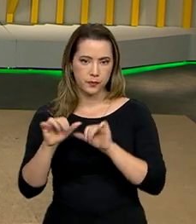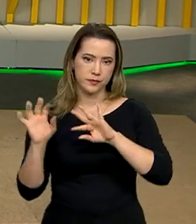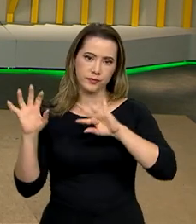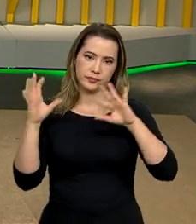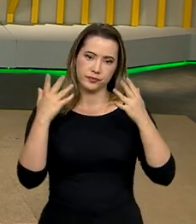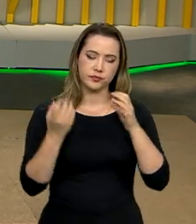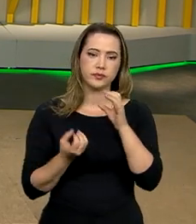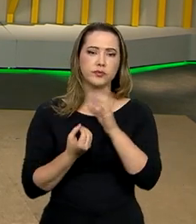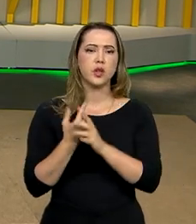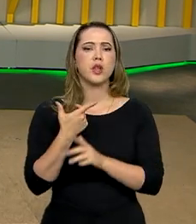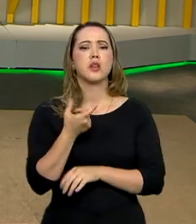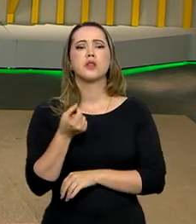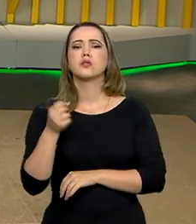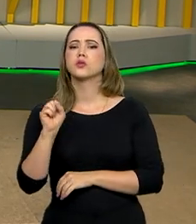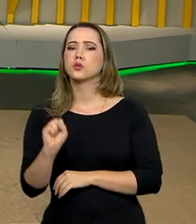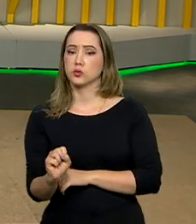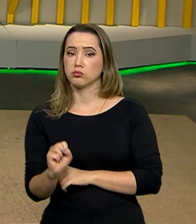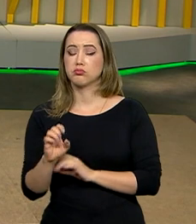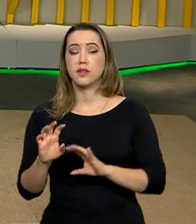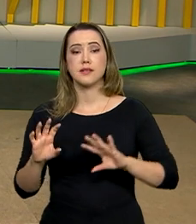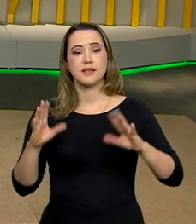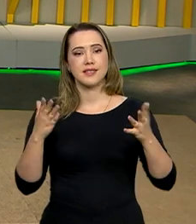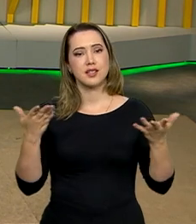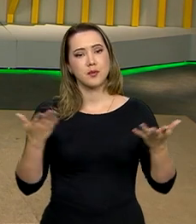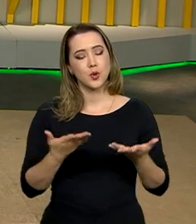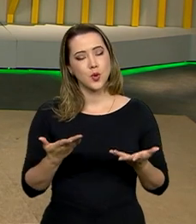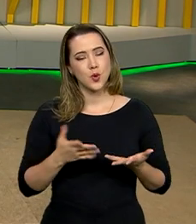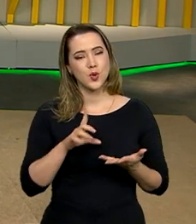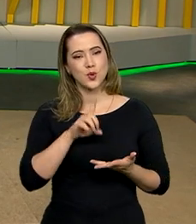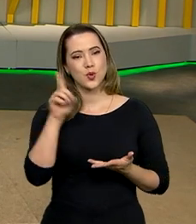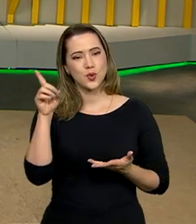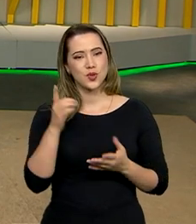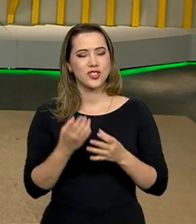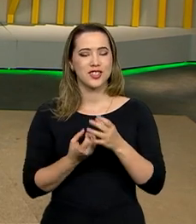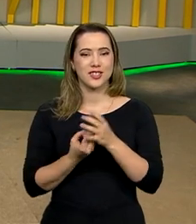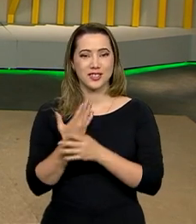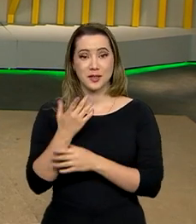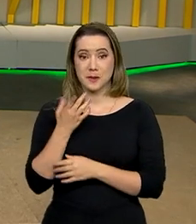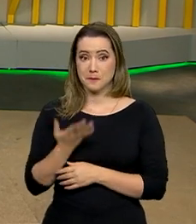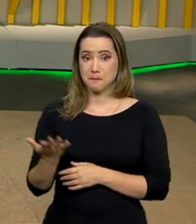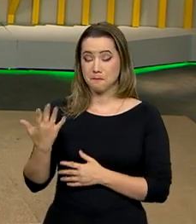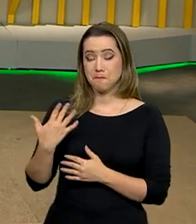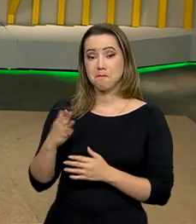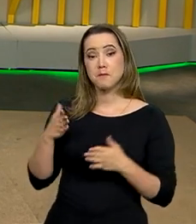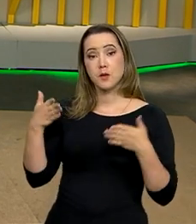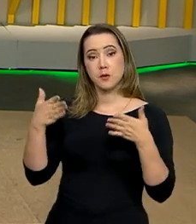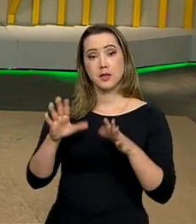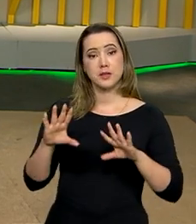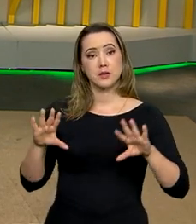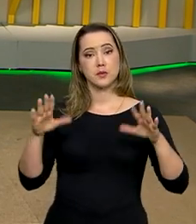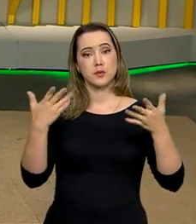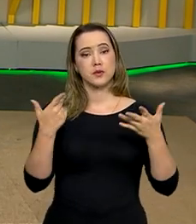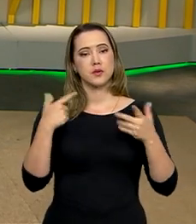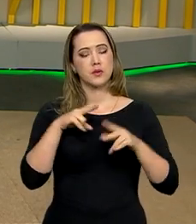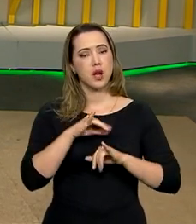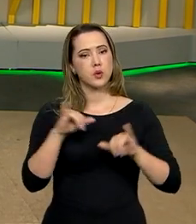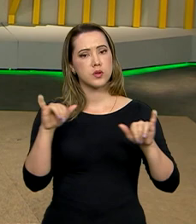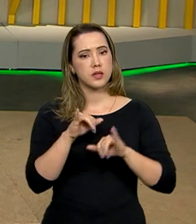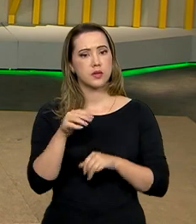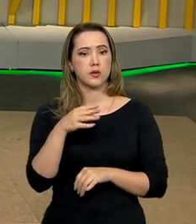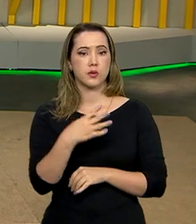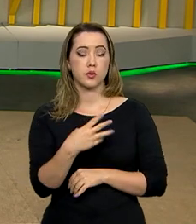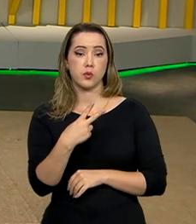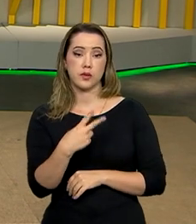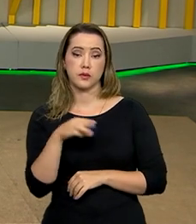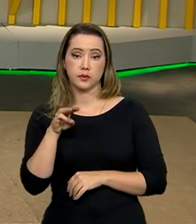Clima, foi criado em 2008 e celebra hoje o aniversário. E como parte das comemorações foram anunciados